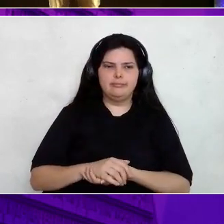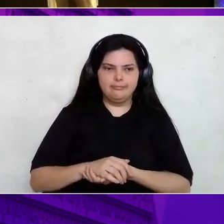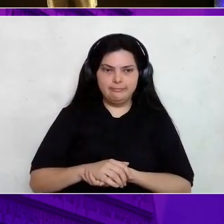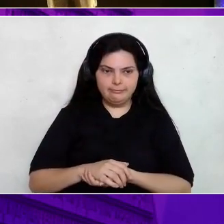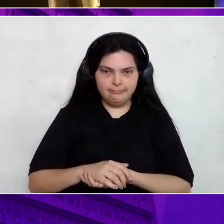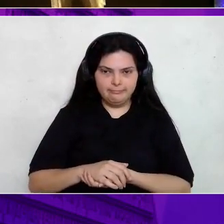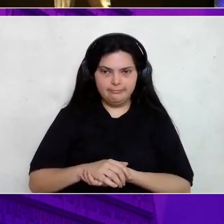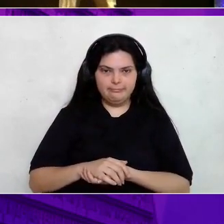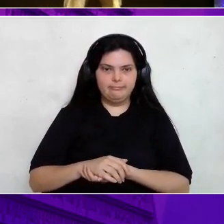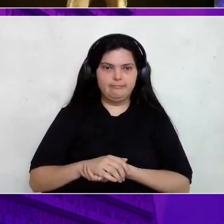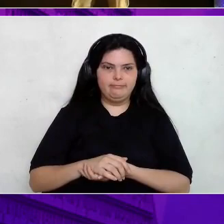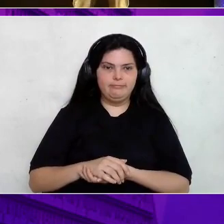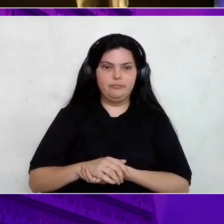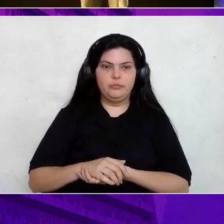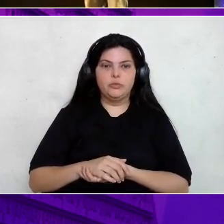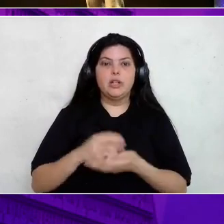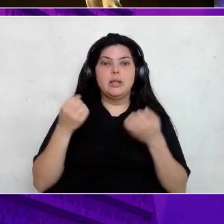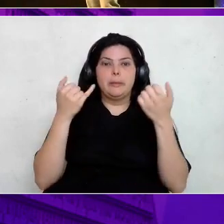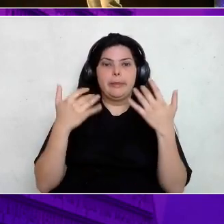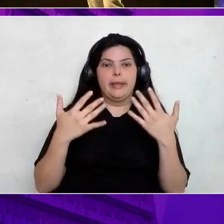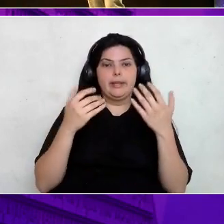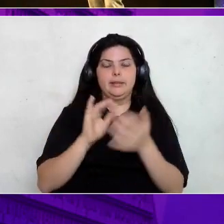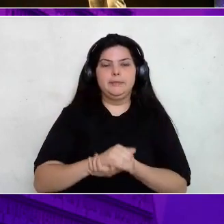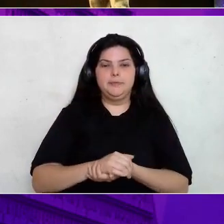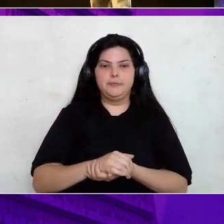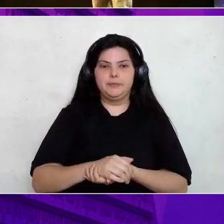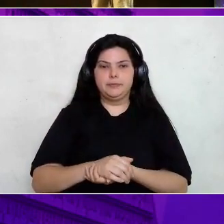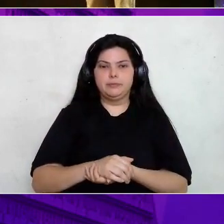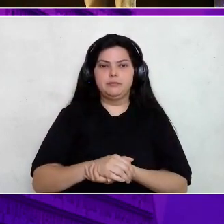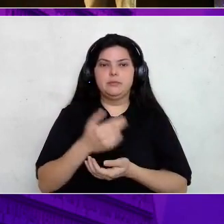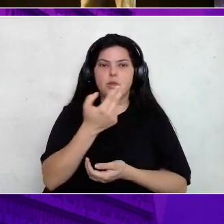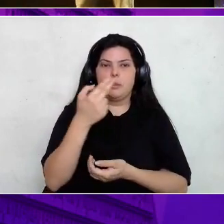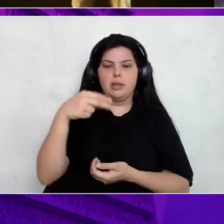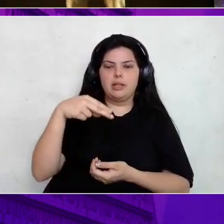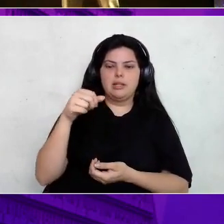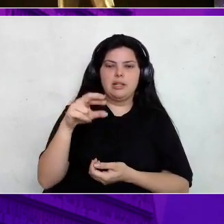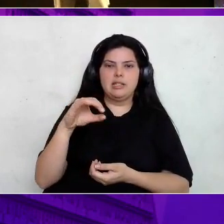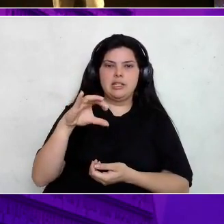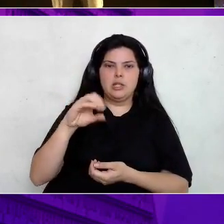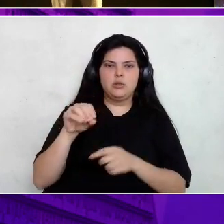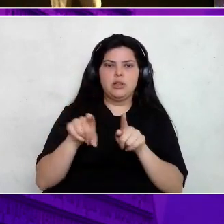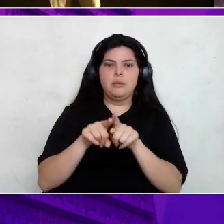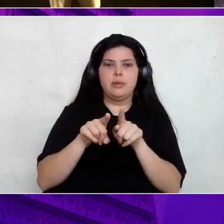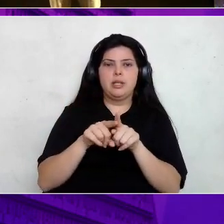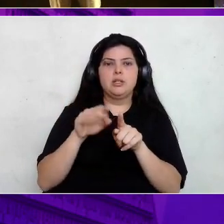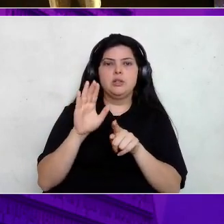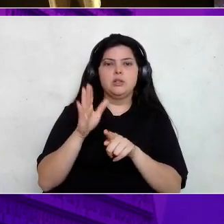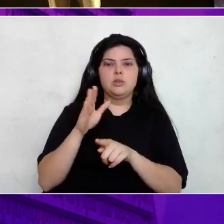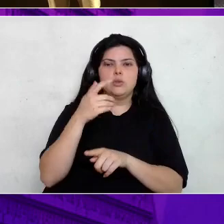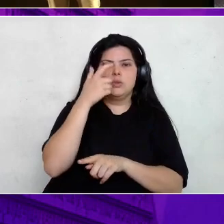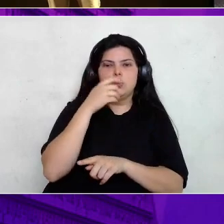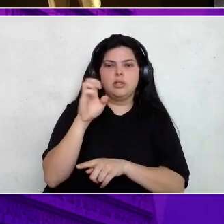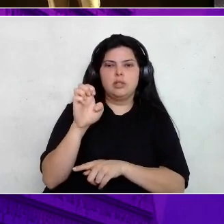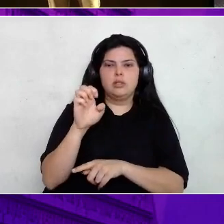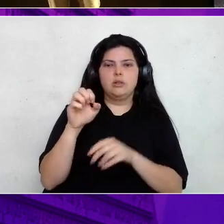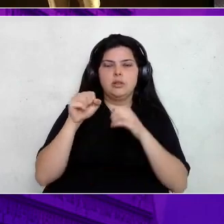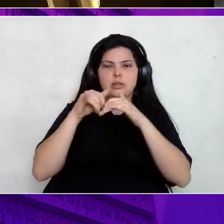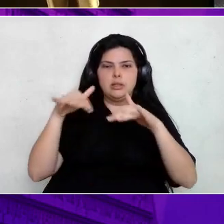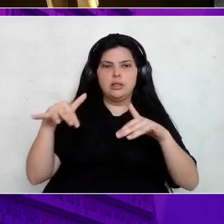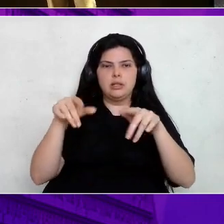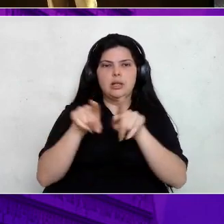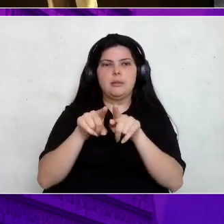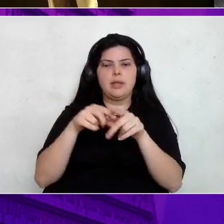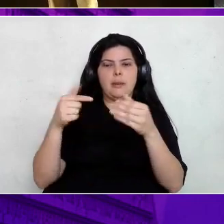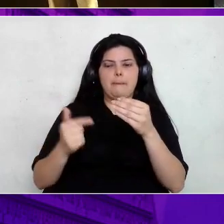Vamos ver se eu consigo... Ah, beleza! Meu nome é Narciso, sou evangelista na equipe, na equipe MySQL, né? Dentro da hora, quando nós somos uma unidade de